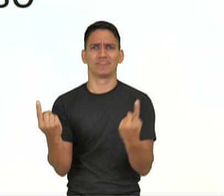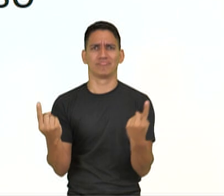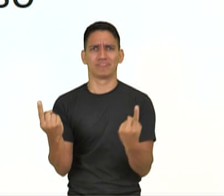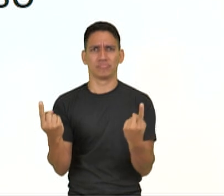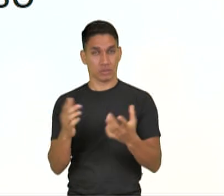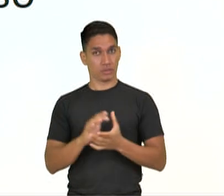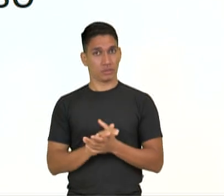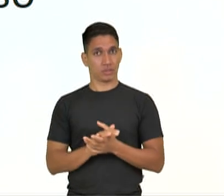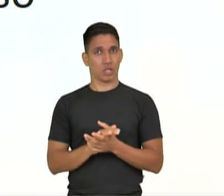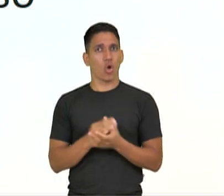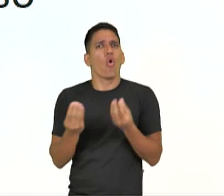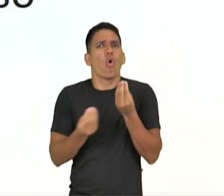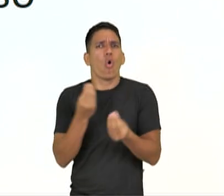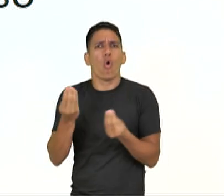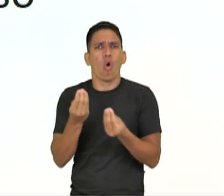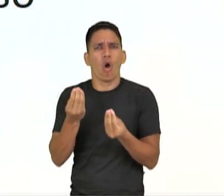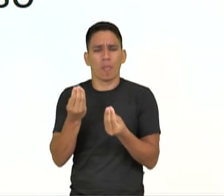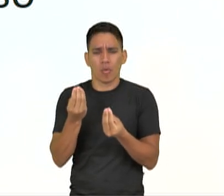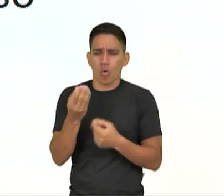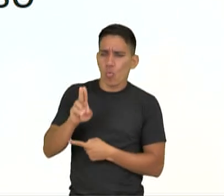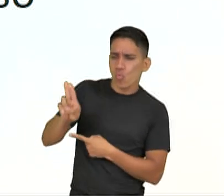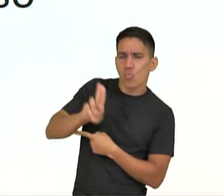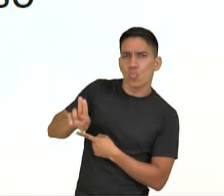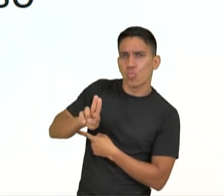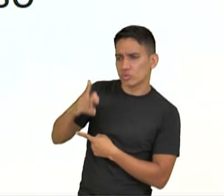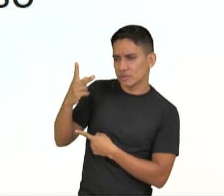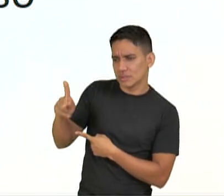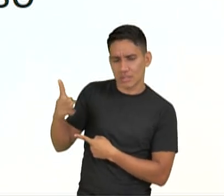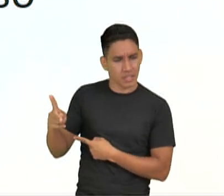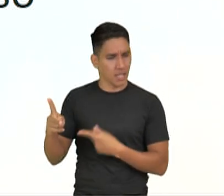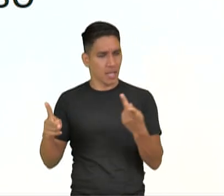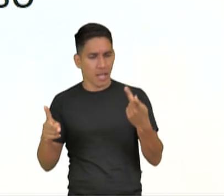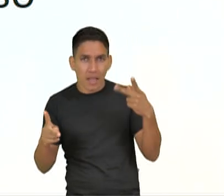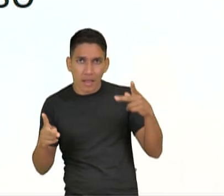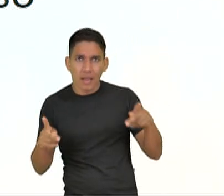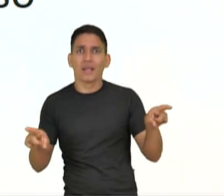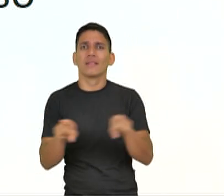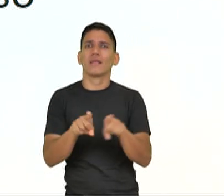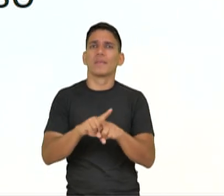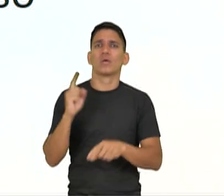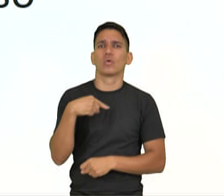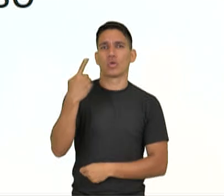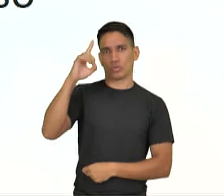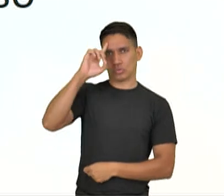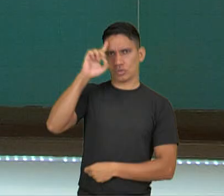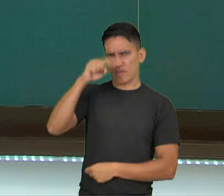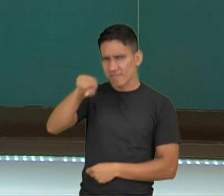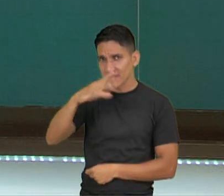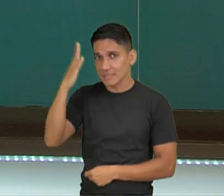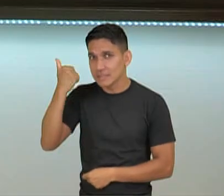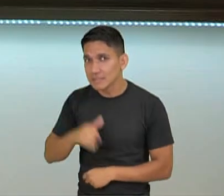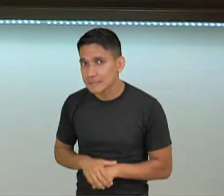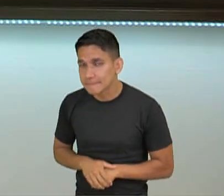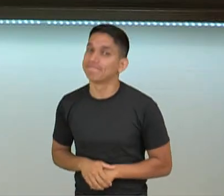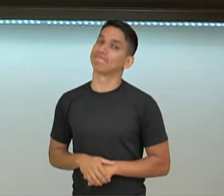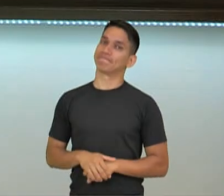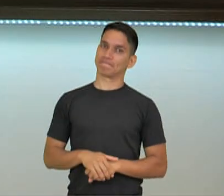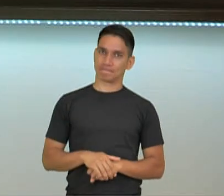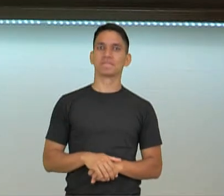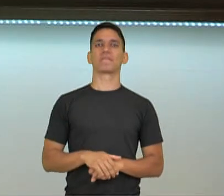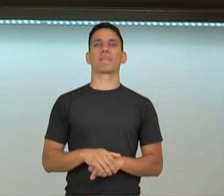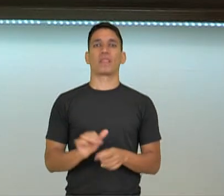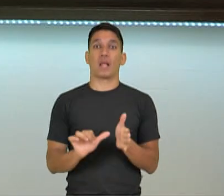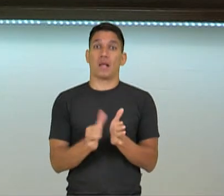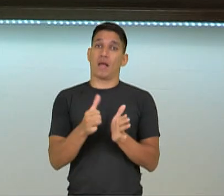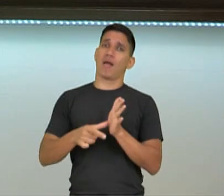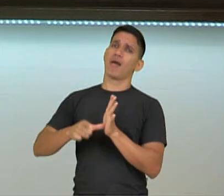Onde podemos aplicar o cálculo de área de triângulos no nosso cotidiano? Vocês sabem? Bom, primeiro